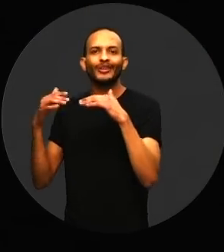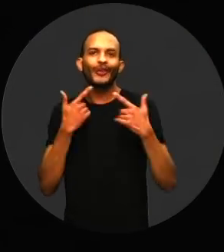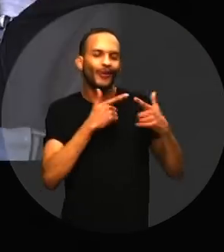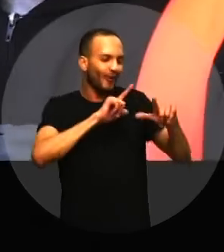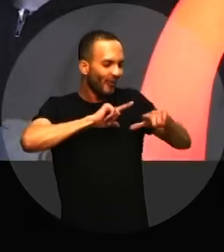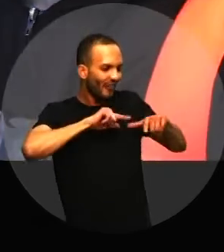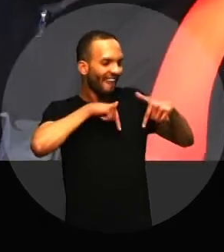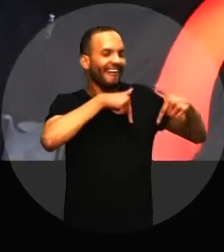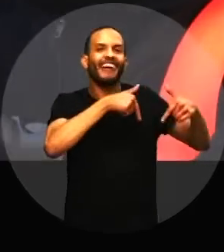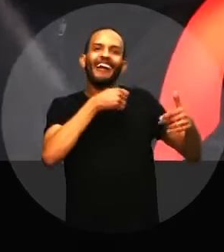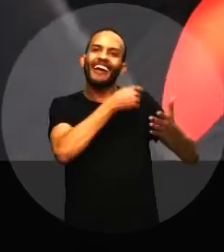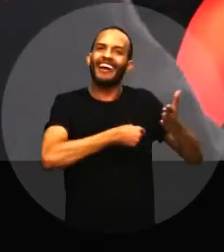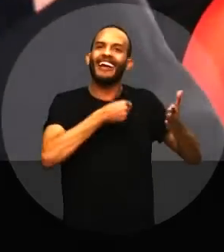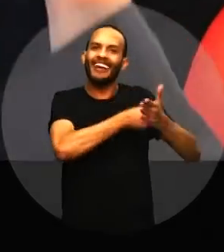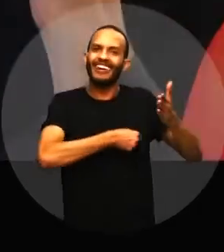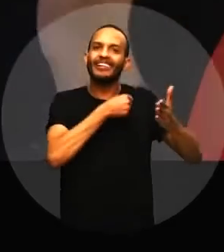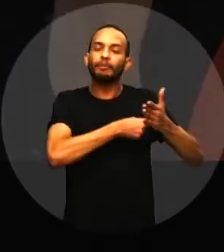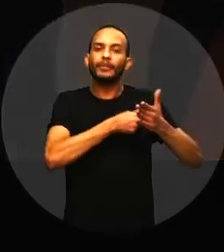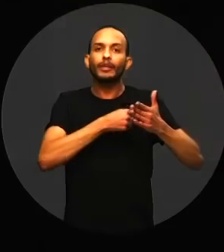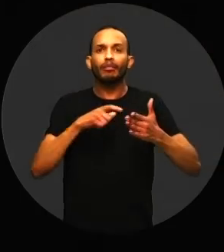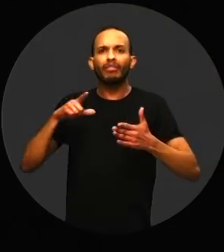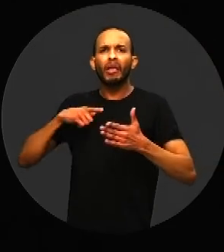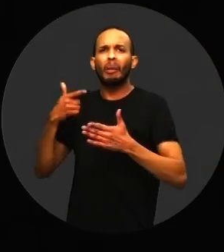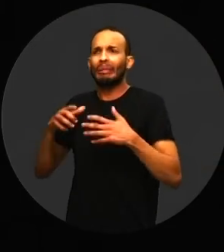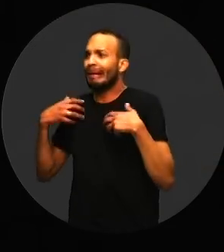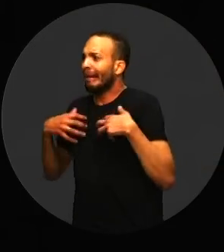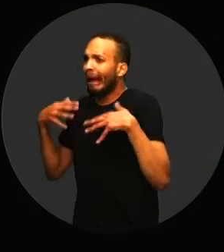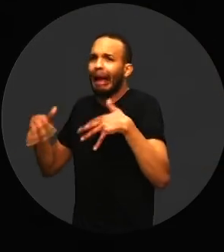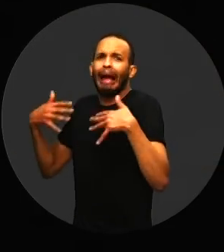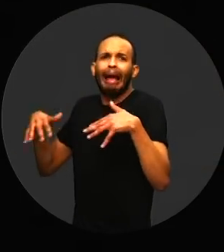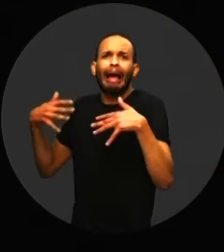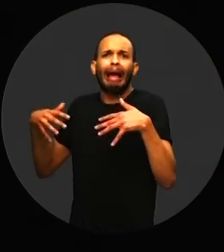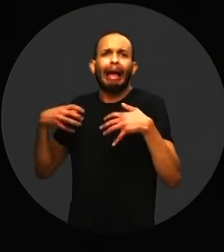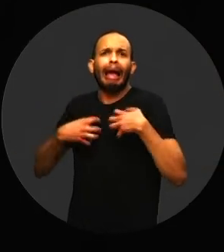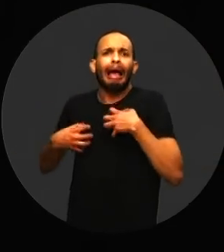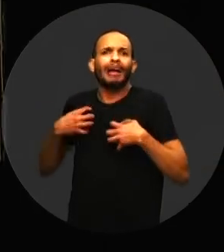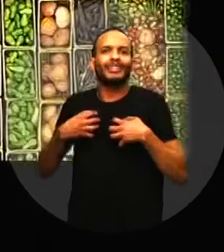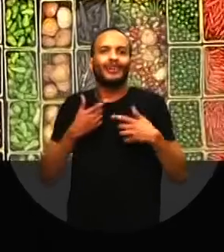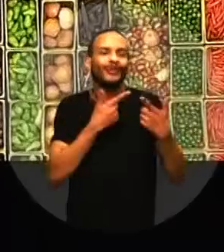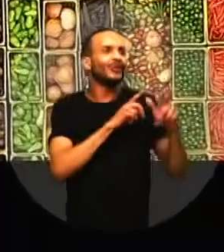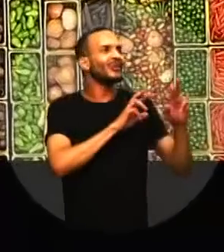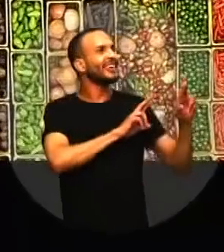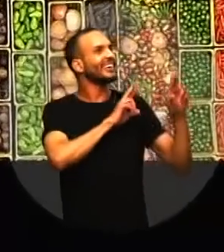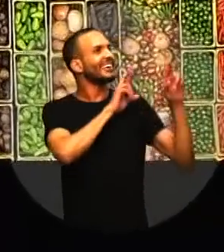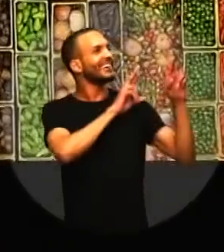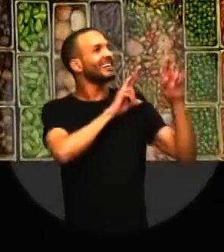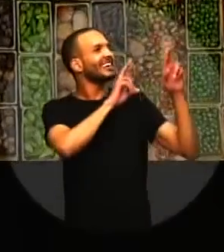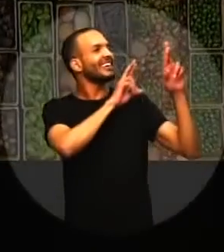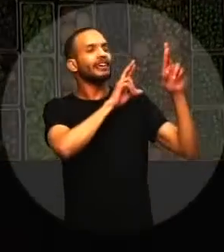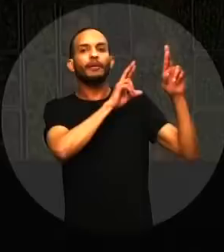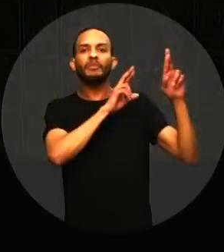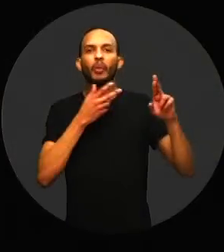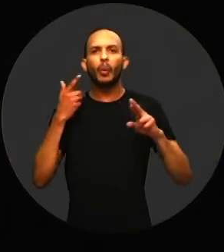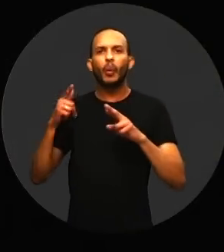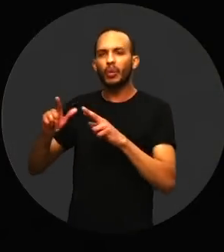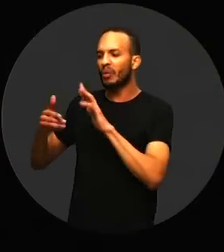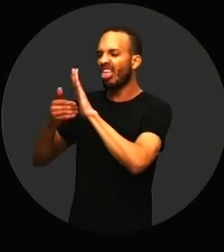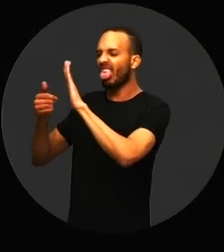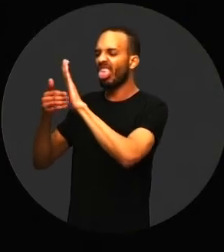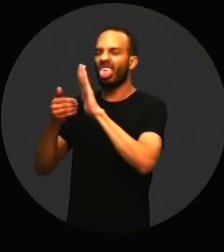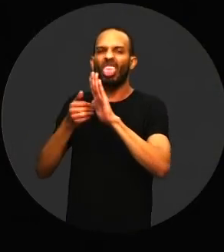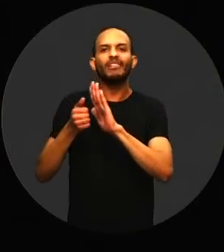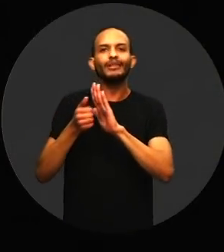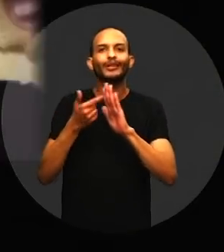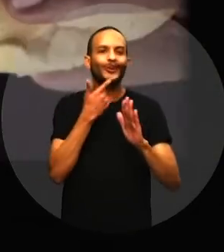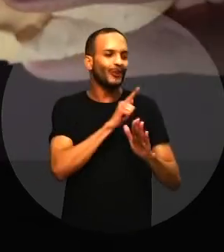e o que vai pra luta. Existe aquele do desespero e o da esperança. Aquele que